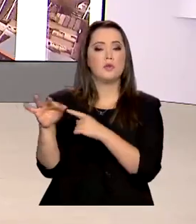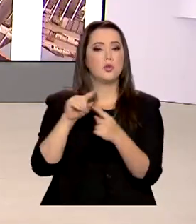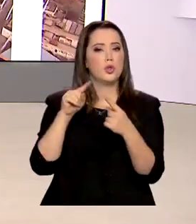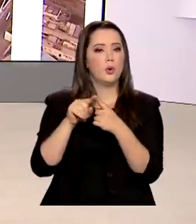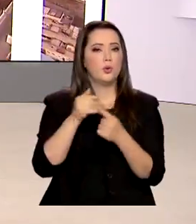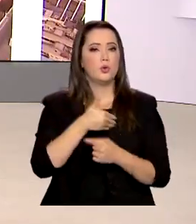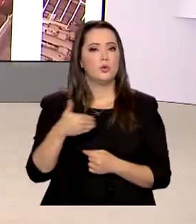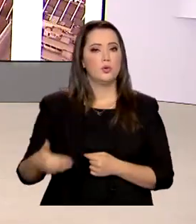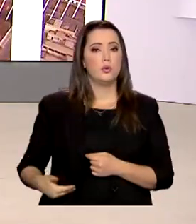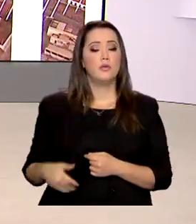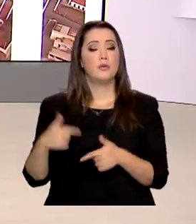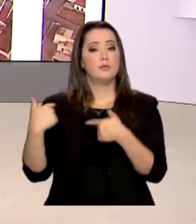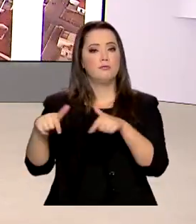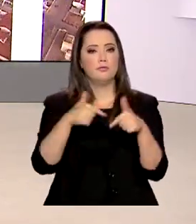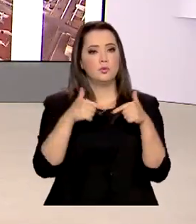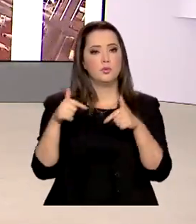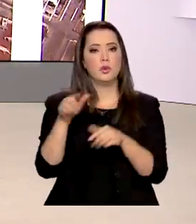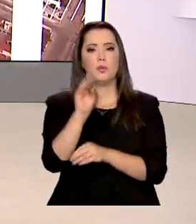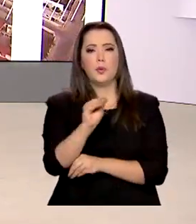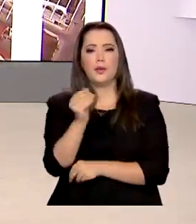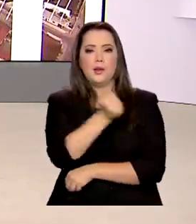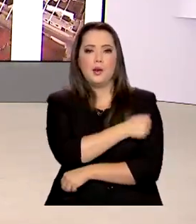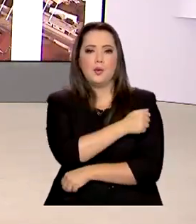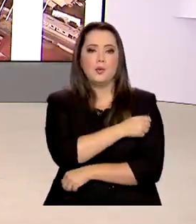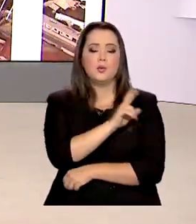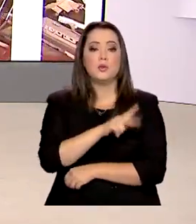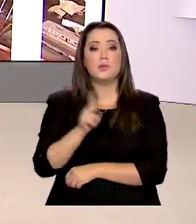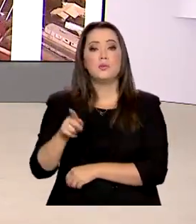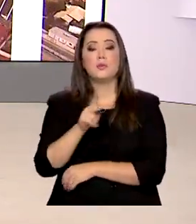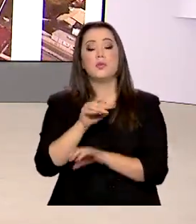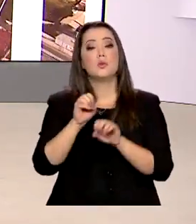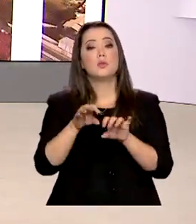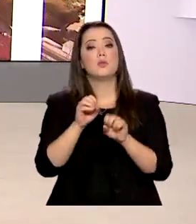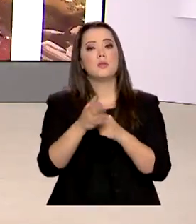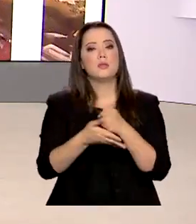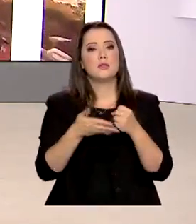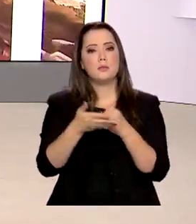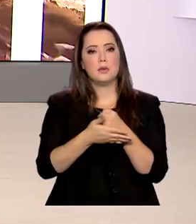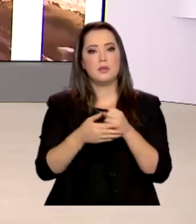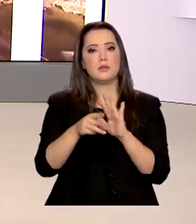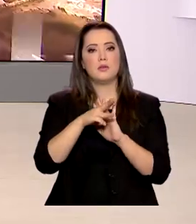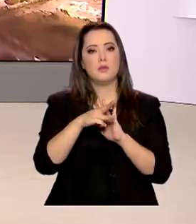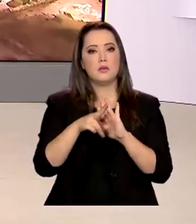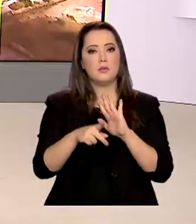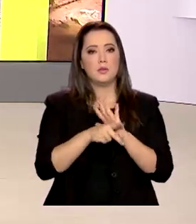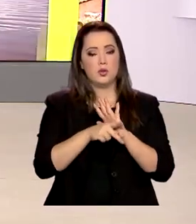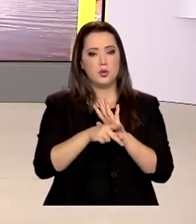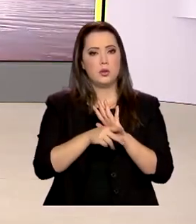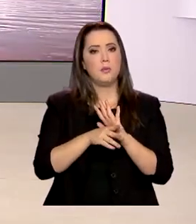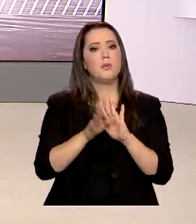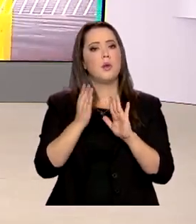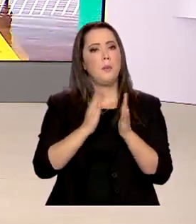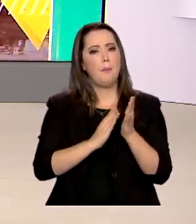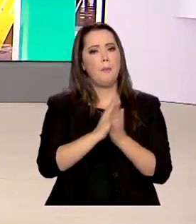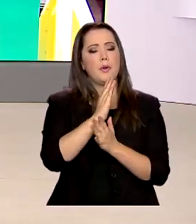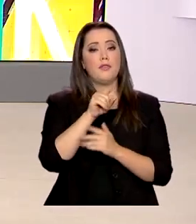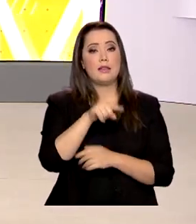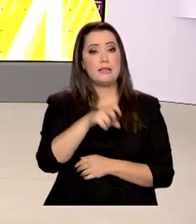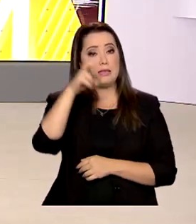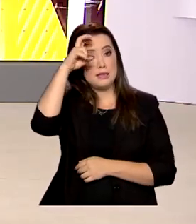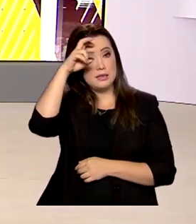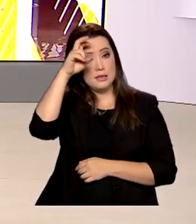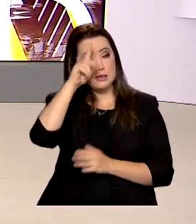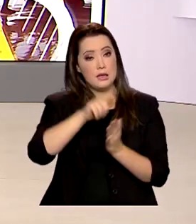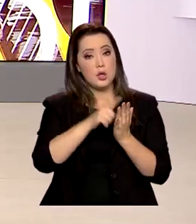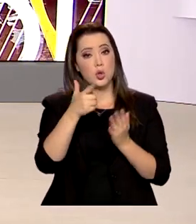a medida vai atender alunos e professores da educação básica. A medida provisória do presidente Jair Bolsonaro foi publicada nesta quinta-feira